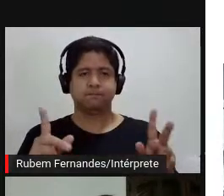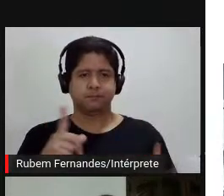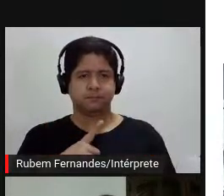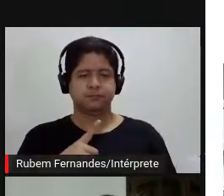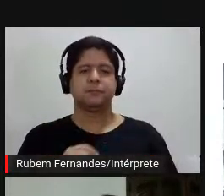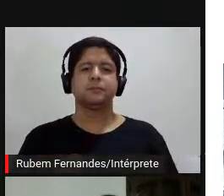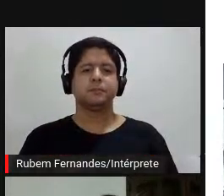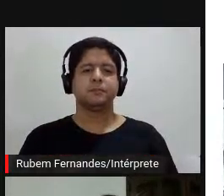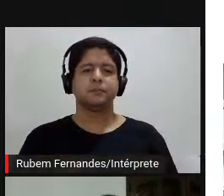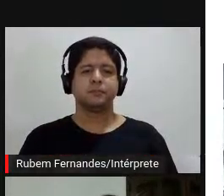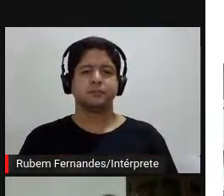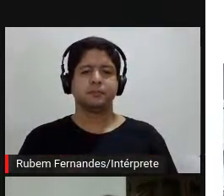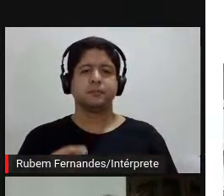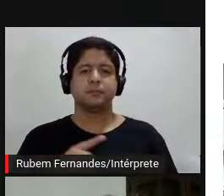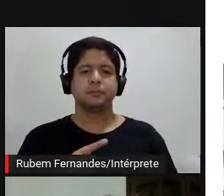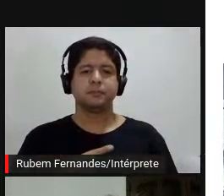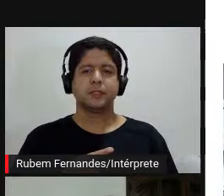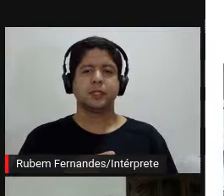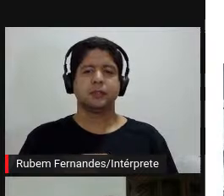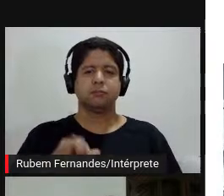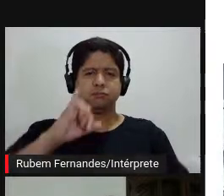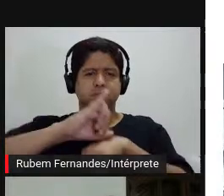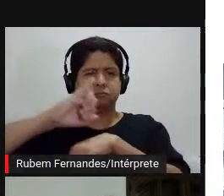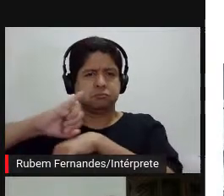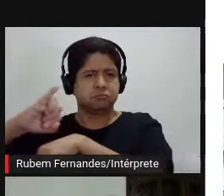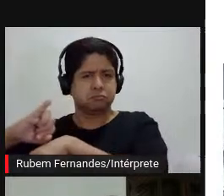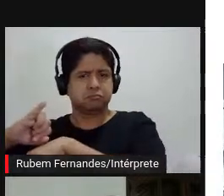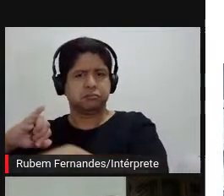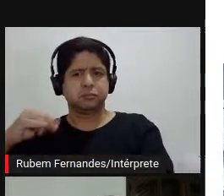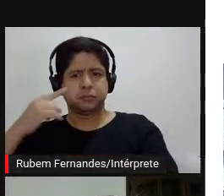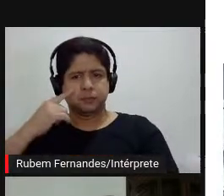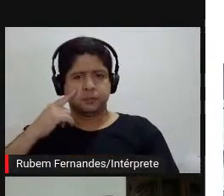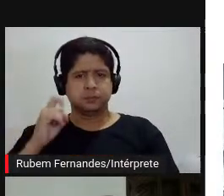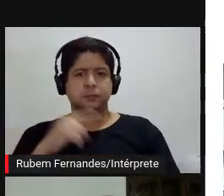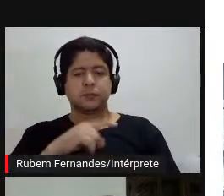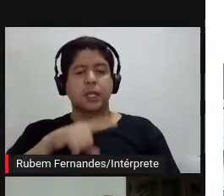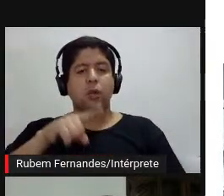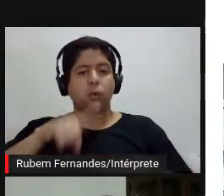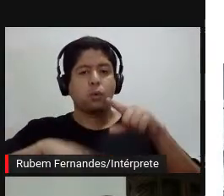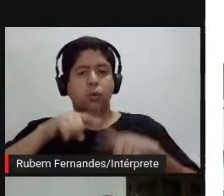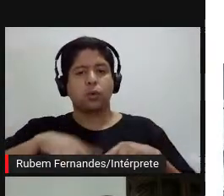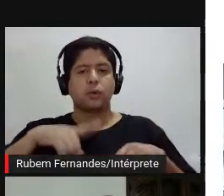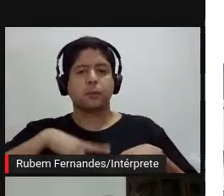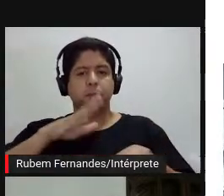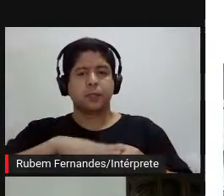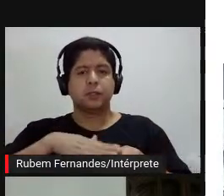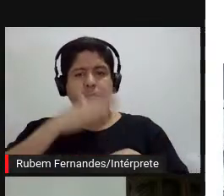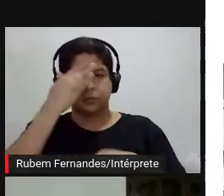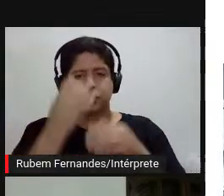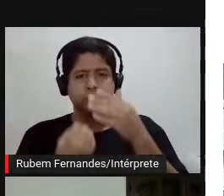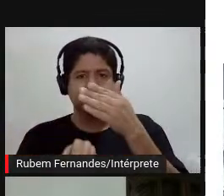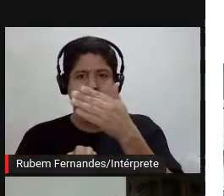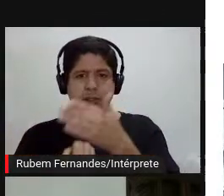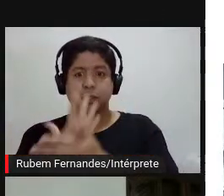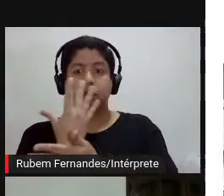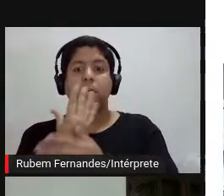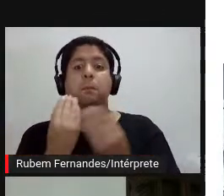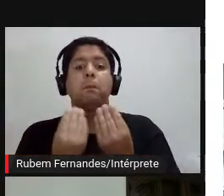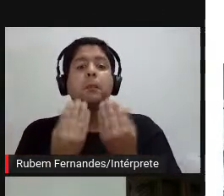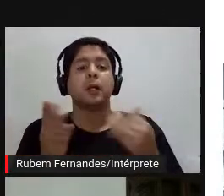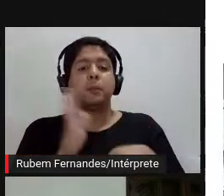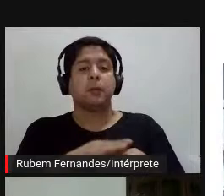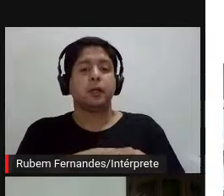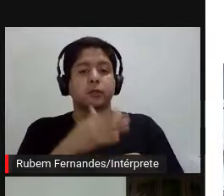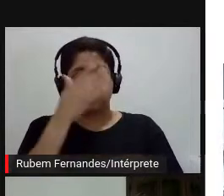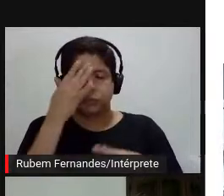bólides, que são objetos que o artista criou para serem manuseados,